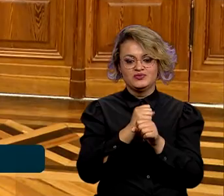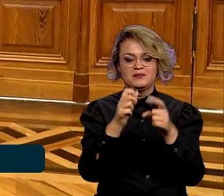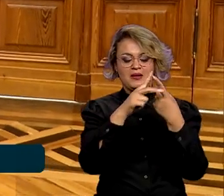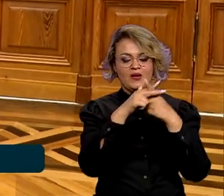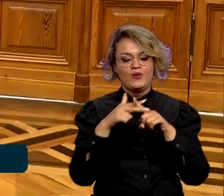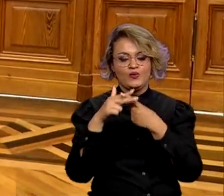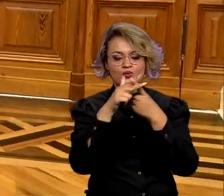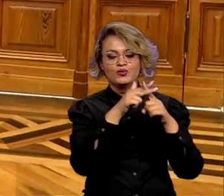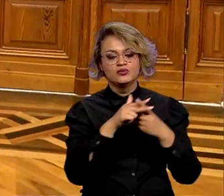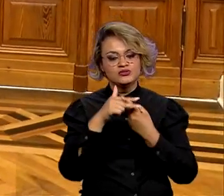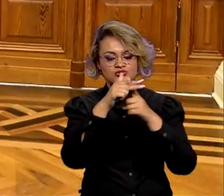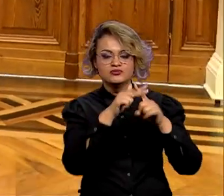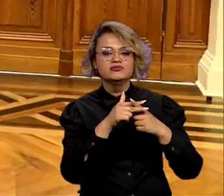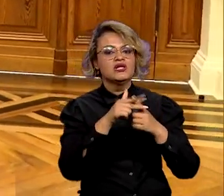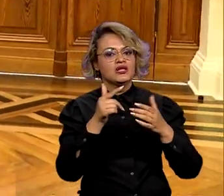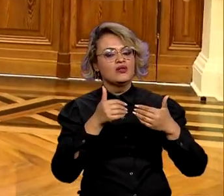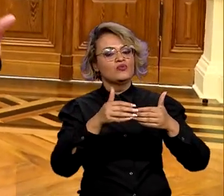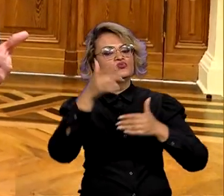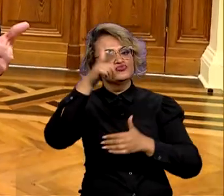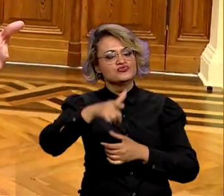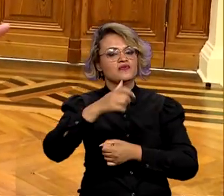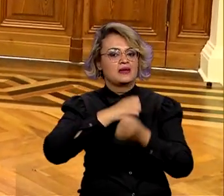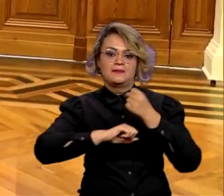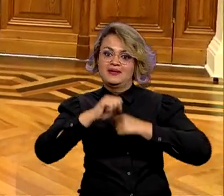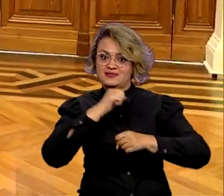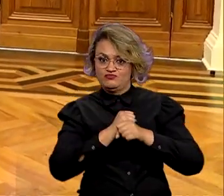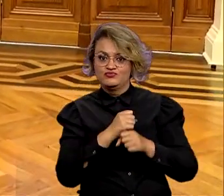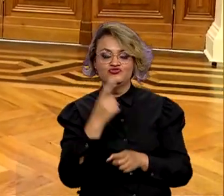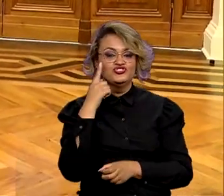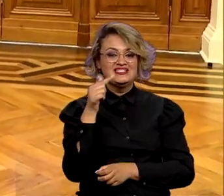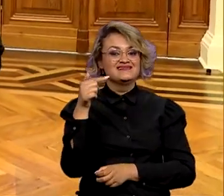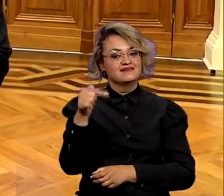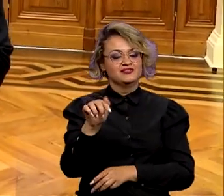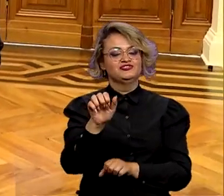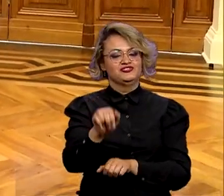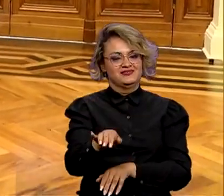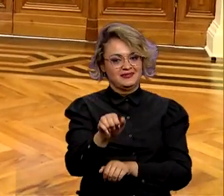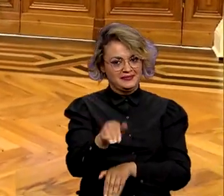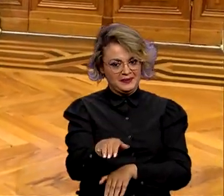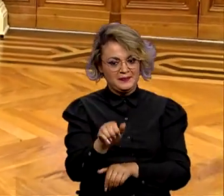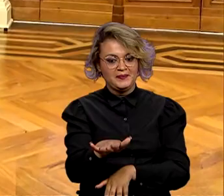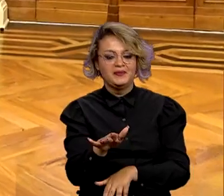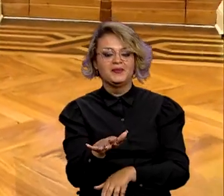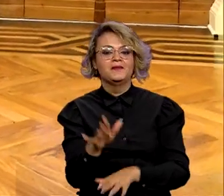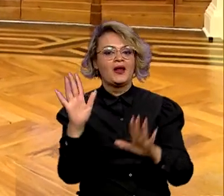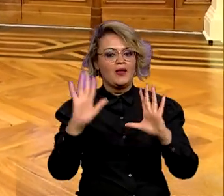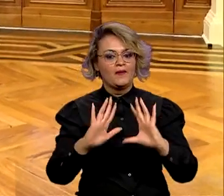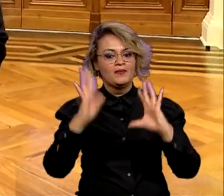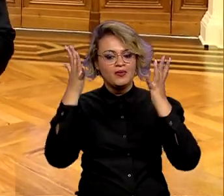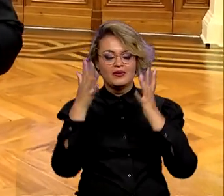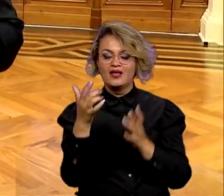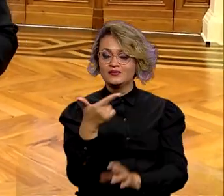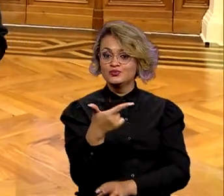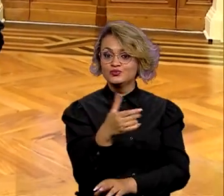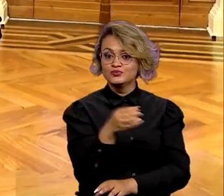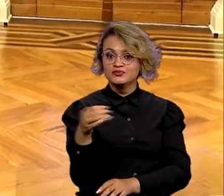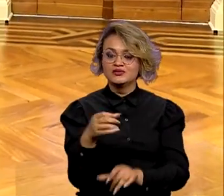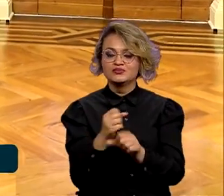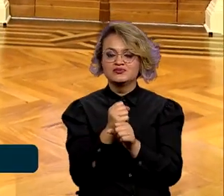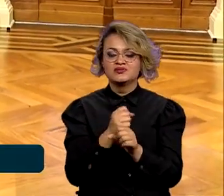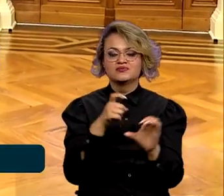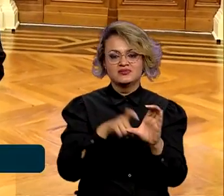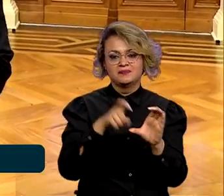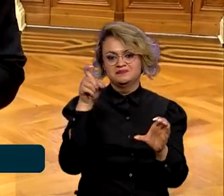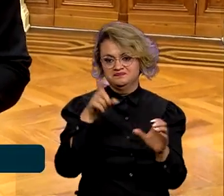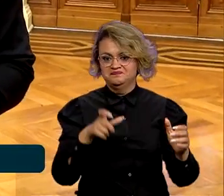restauros. Ele foi reinaugurado no ano passado, no dia 7 de setembro, durante comemoração do bicentenário